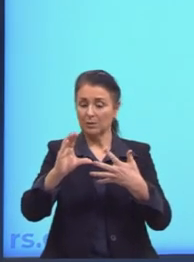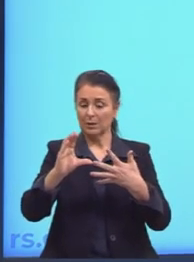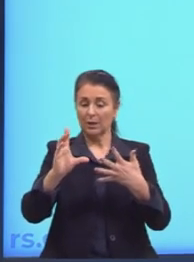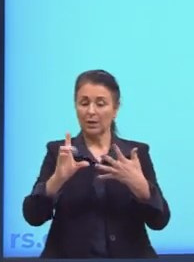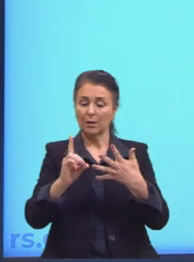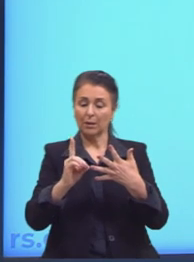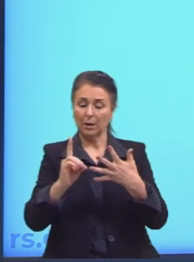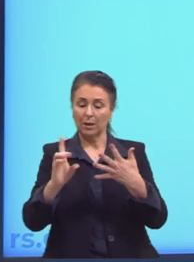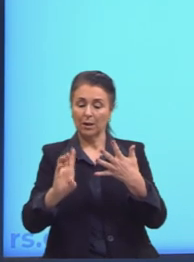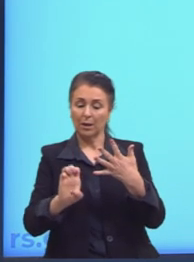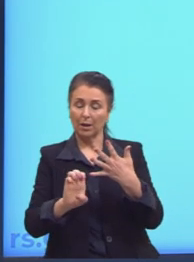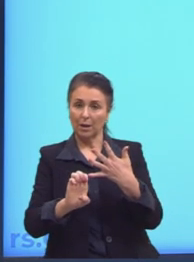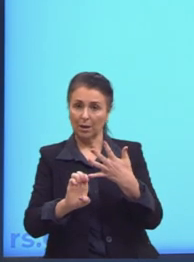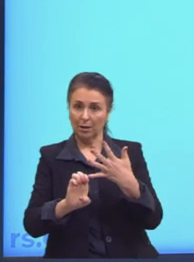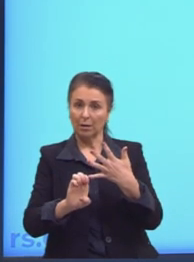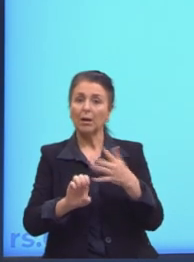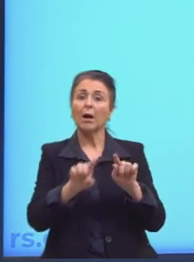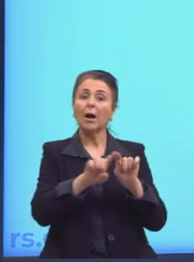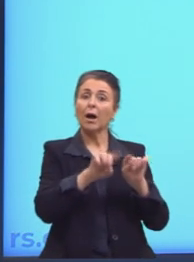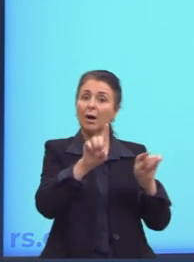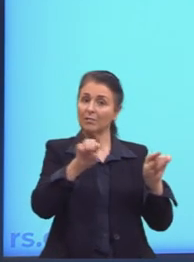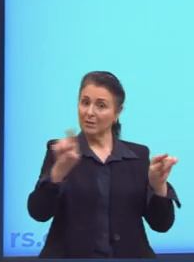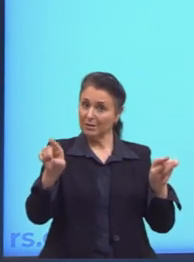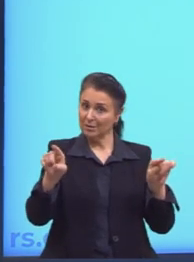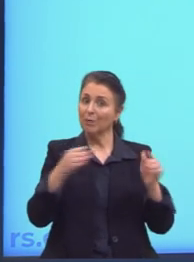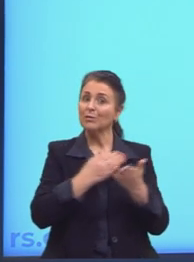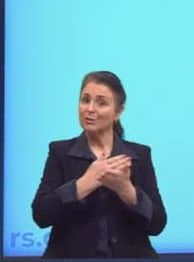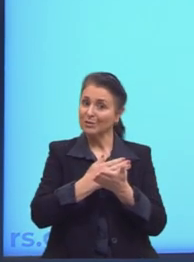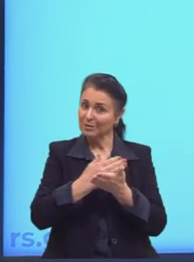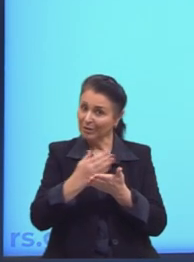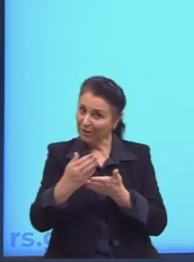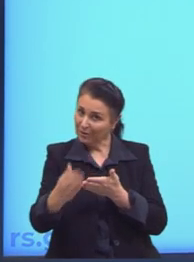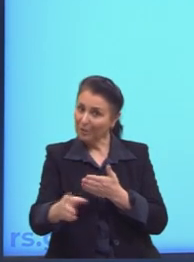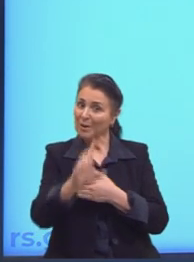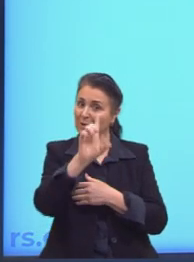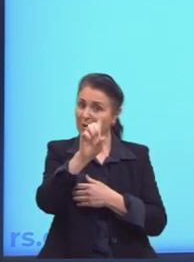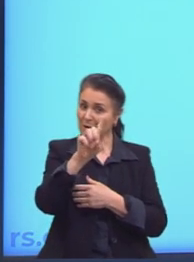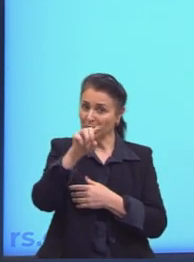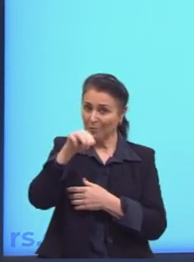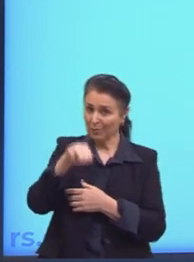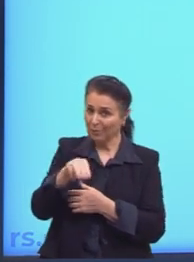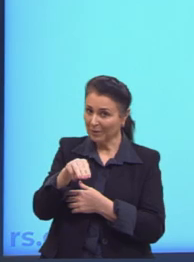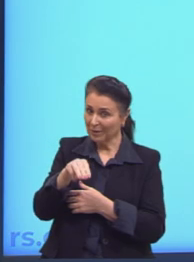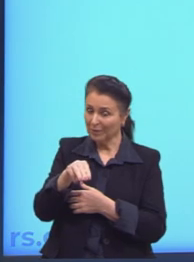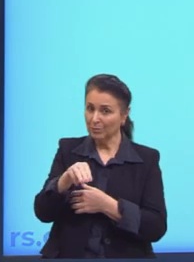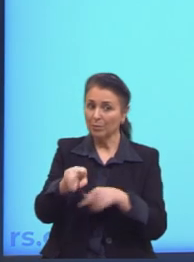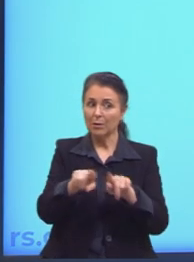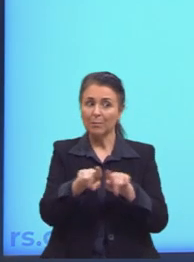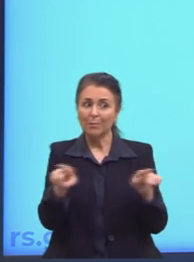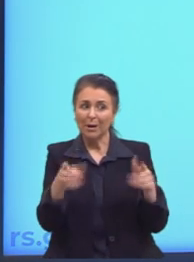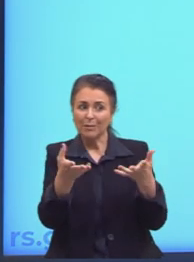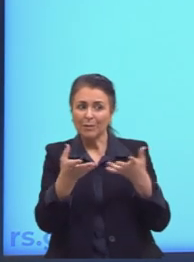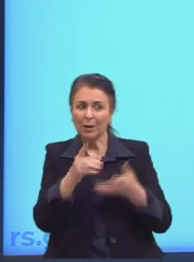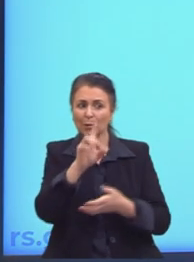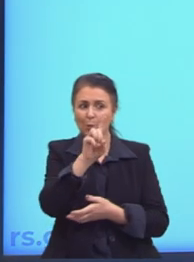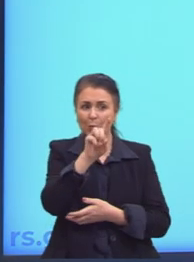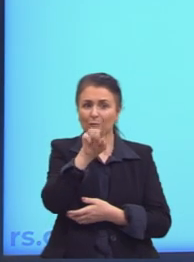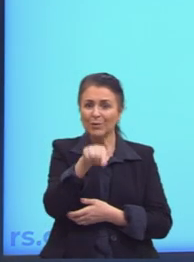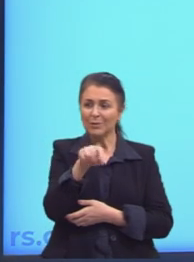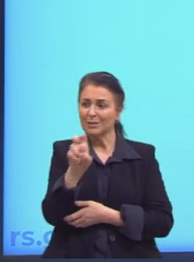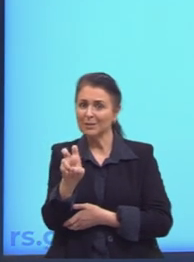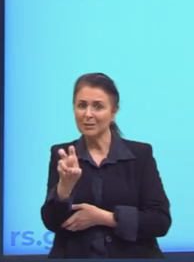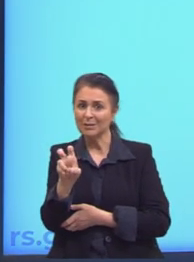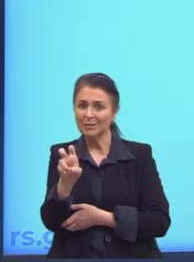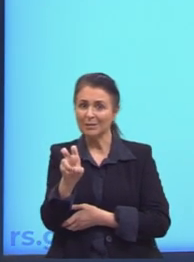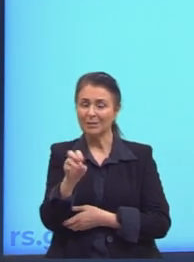e a letra E, a variação já está ali a partir de um metro. Mas eu quero 1,5, 1,5. Eu vou